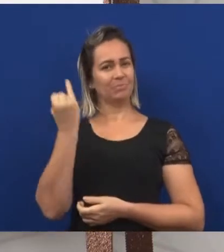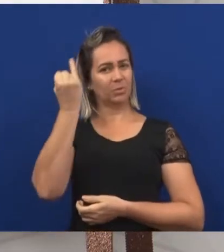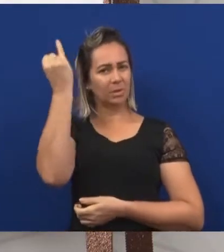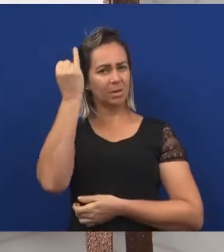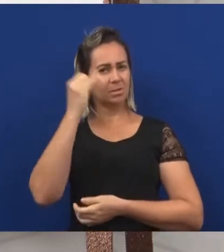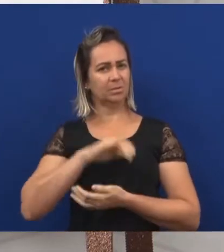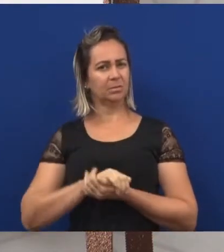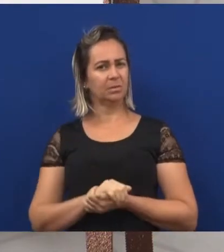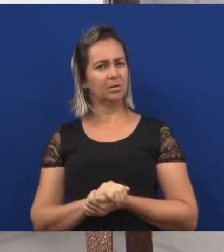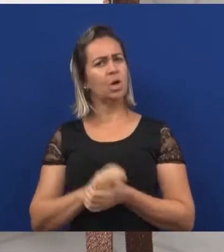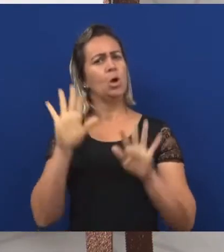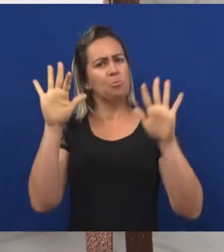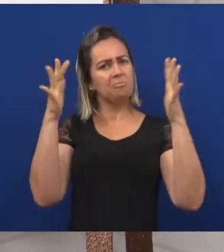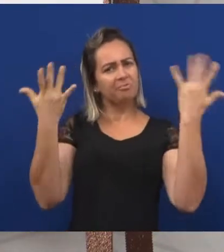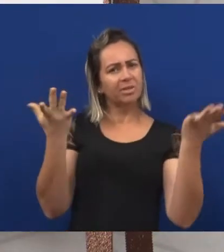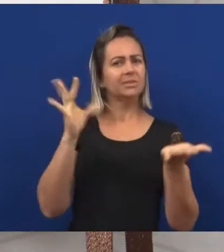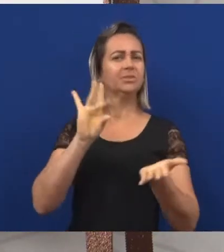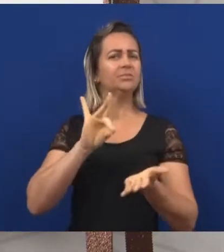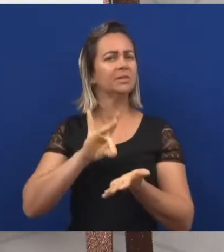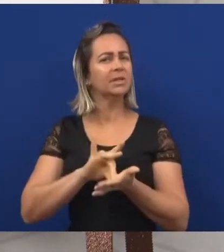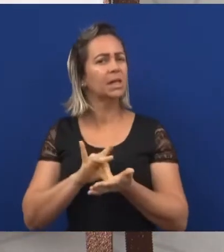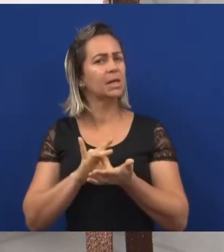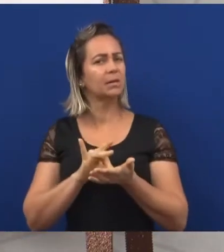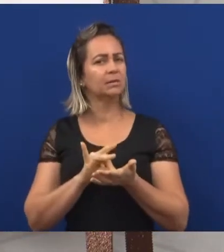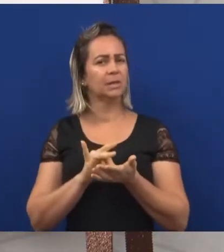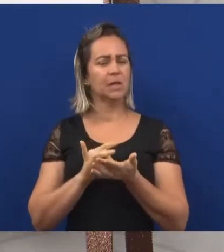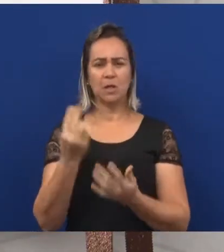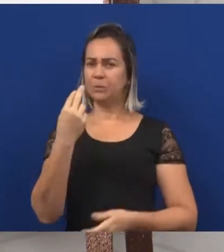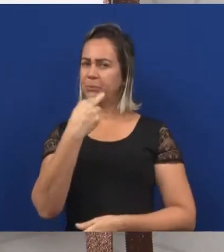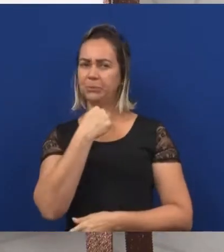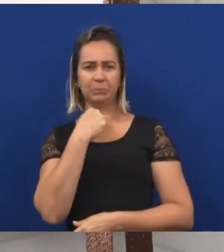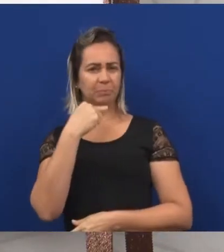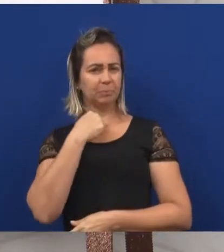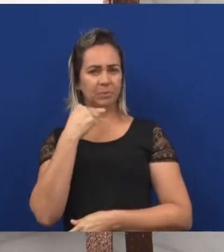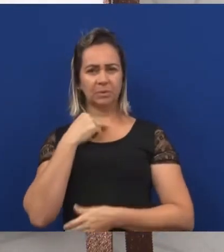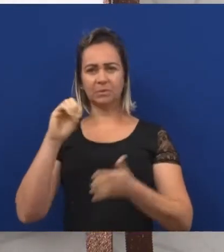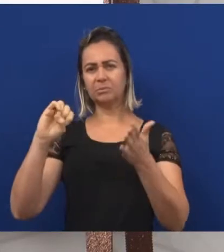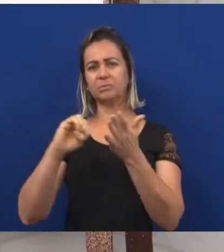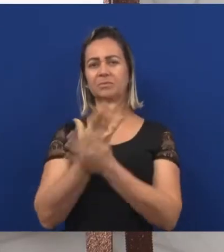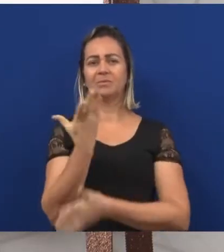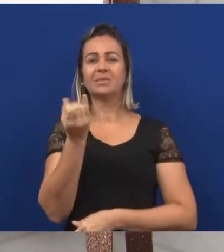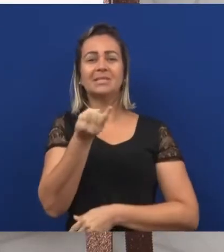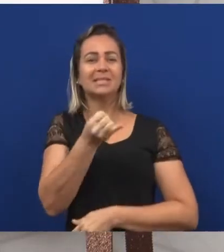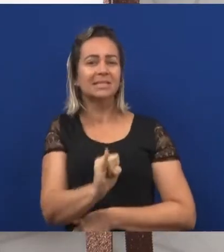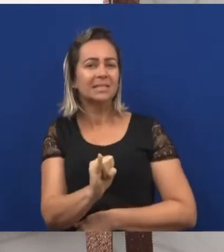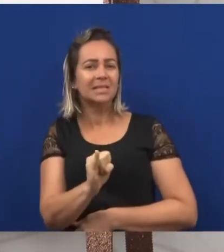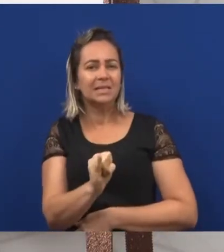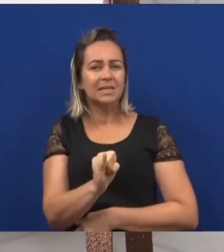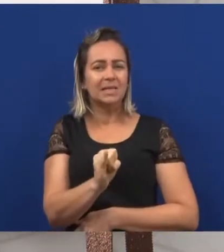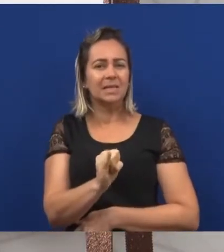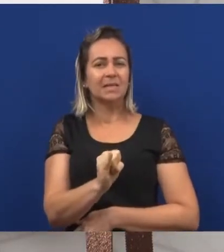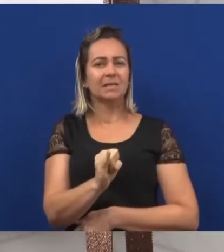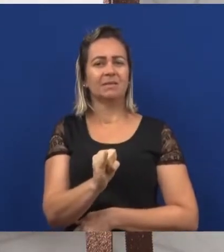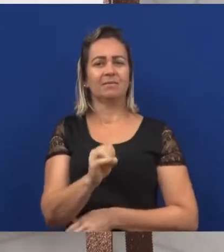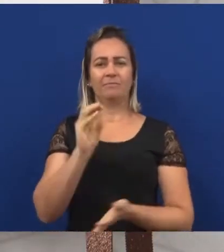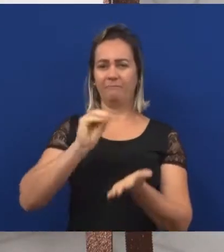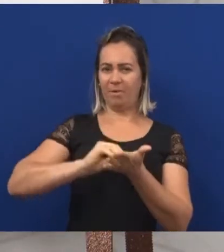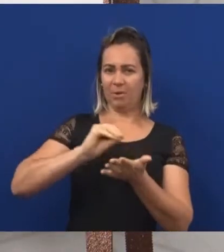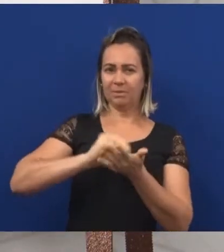festa de verdade não pode acontecer se não tiver convidados.